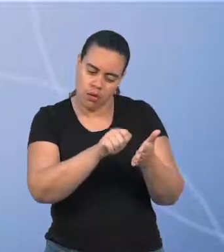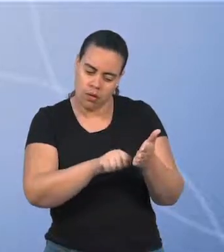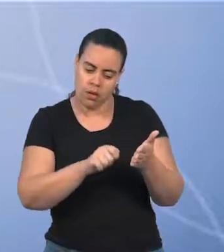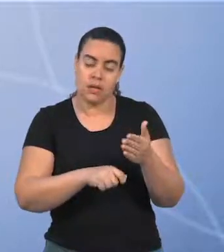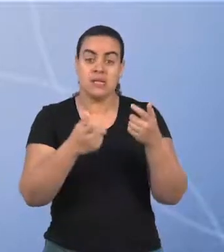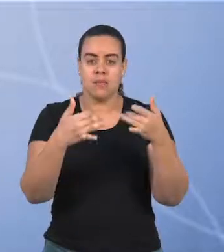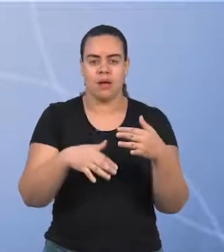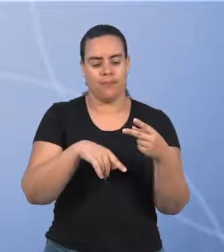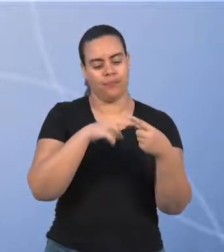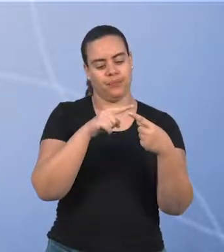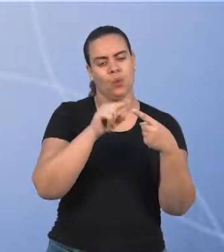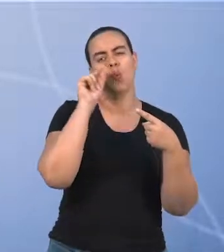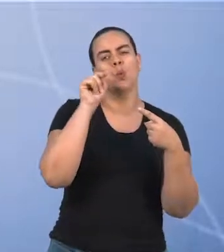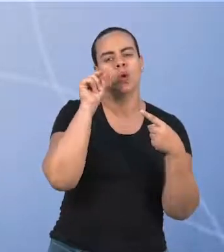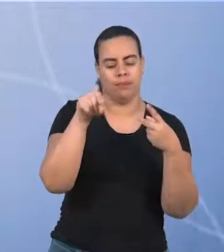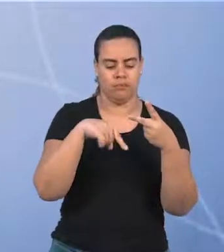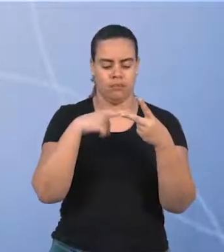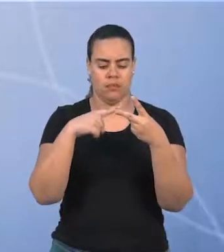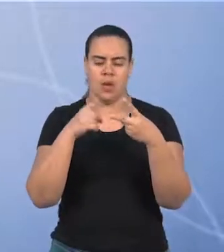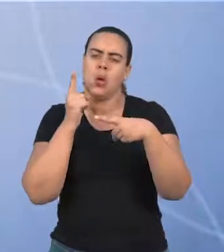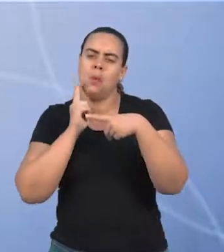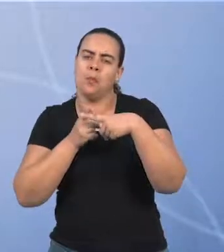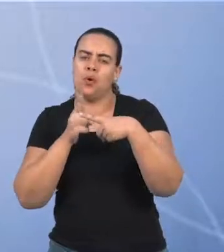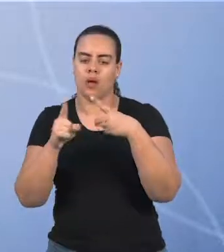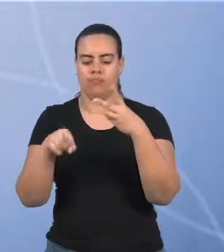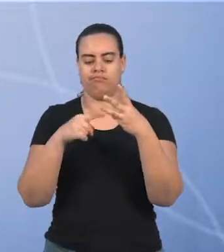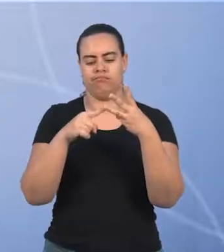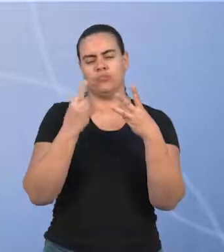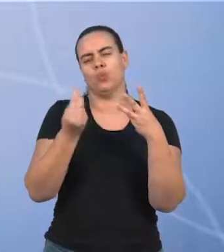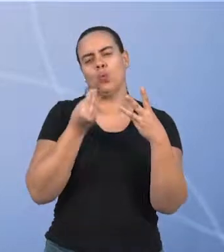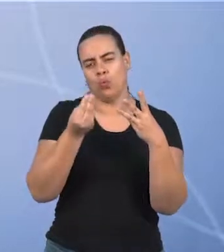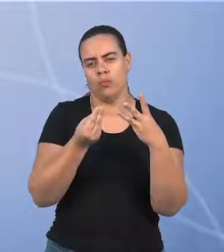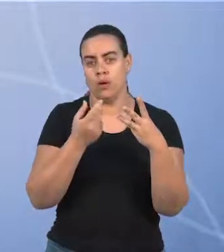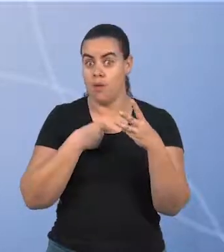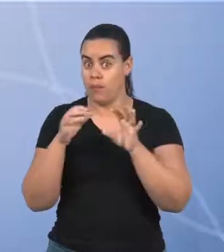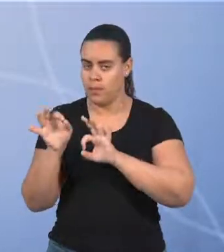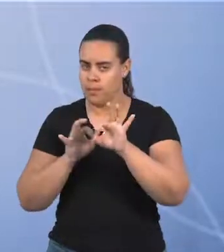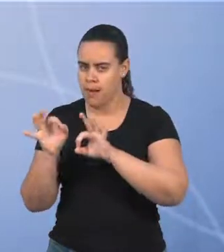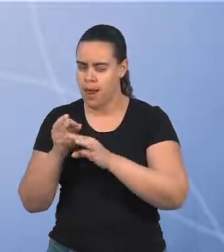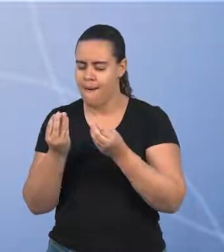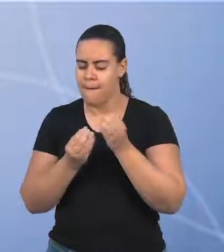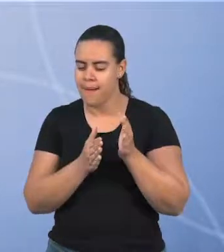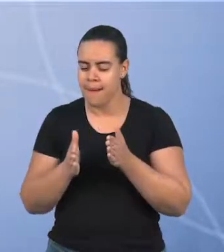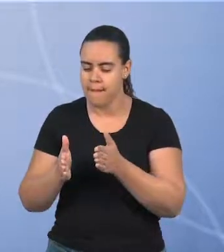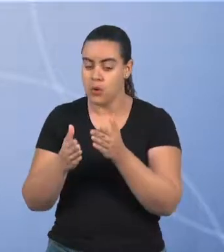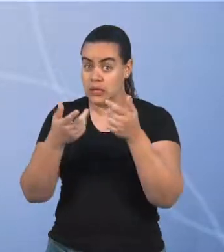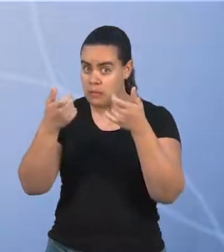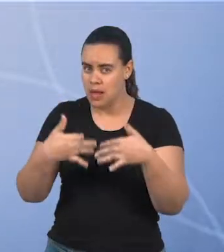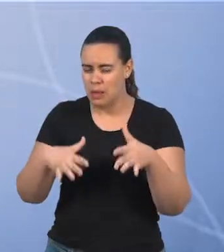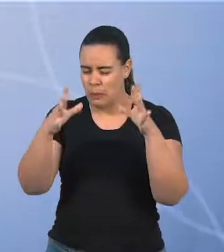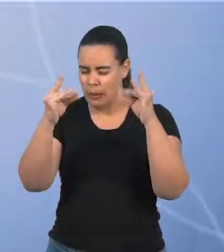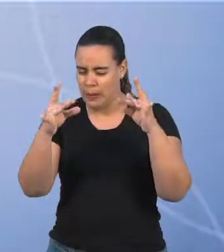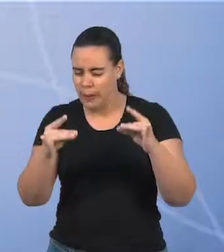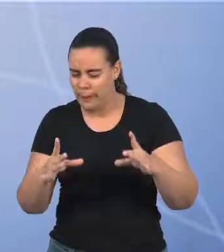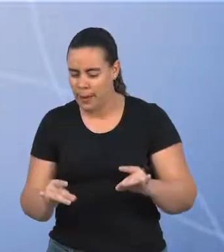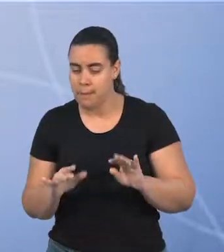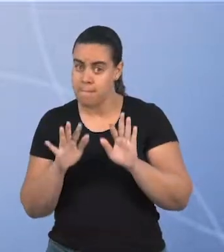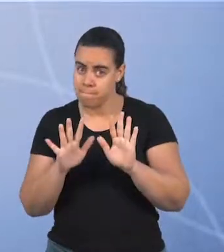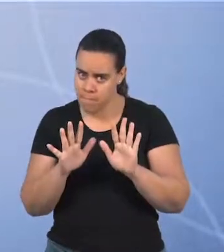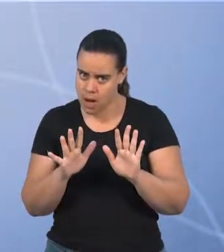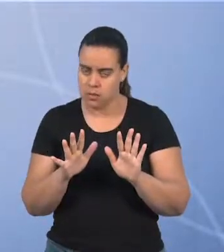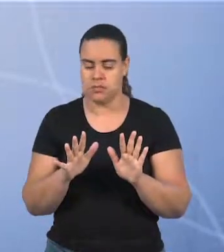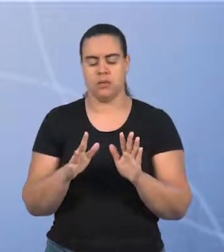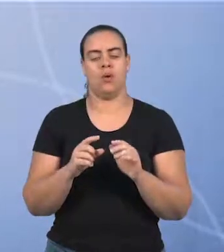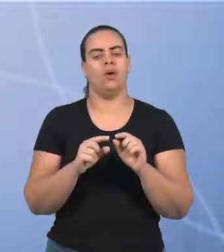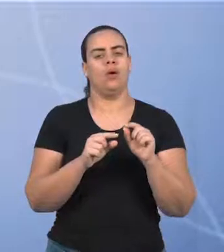por que e como. Eu irei preparar coordenadas de trabalho no material escrito, explicando cada ponto desses, mas, basicamente,